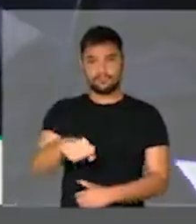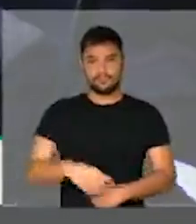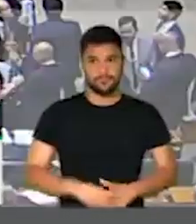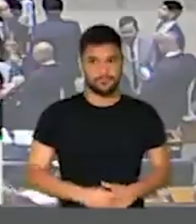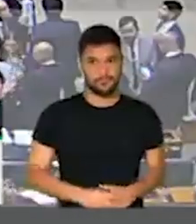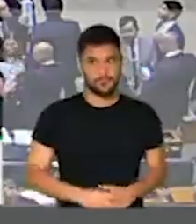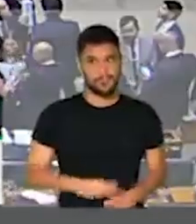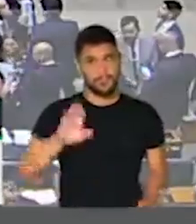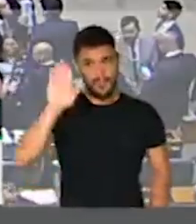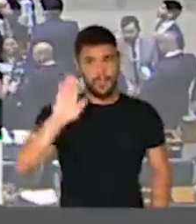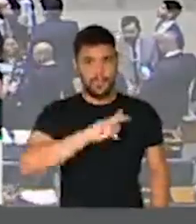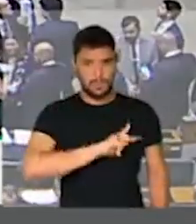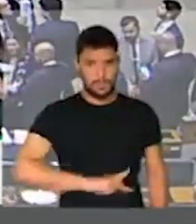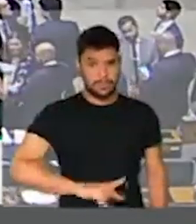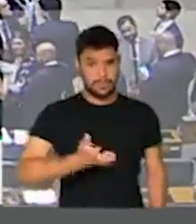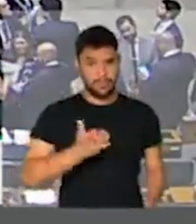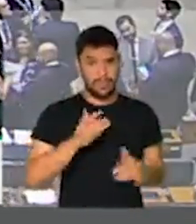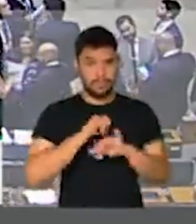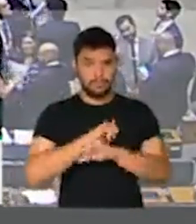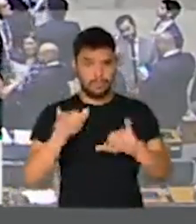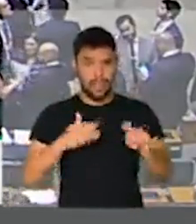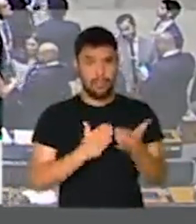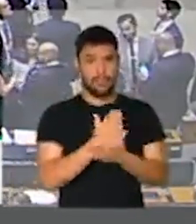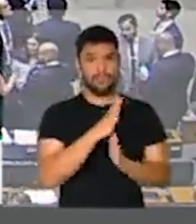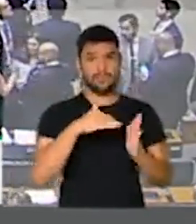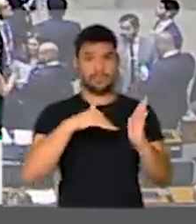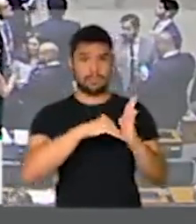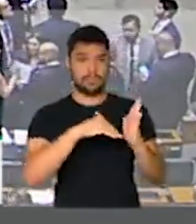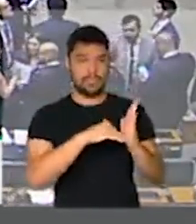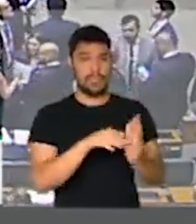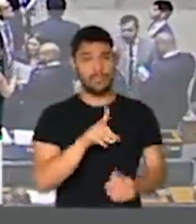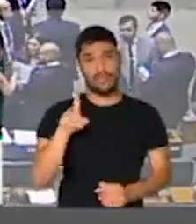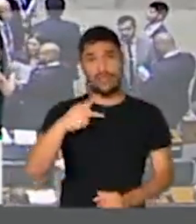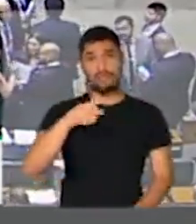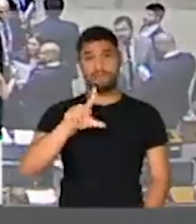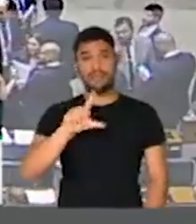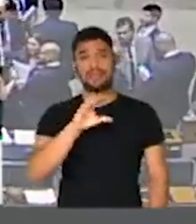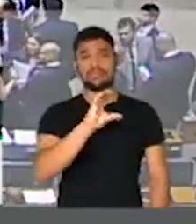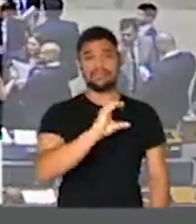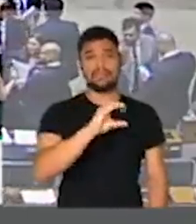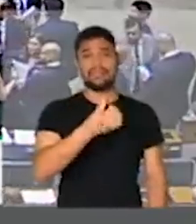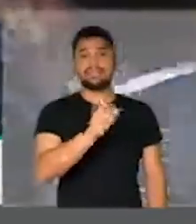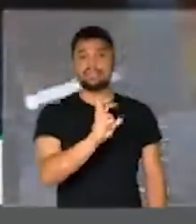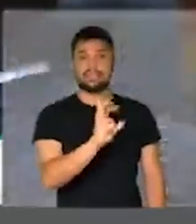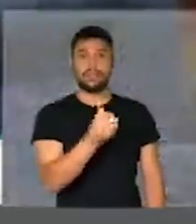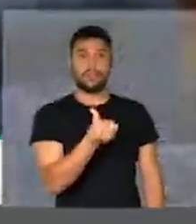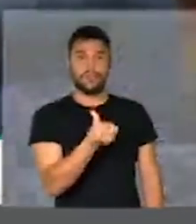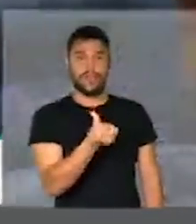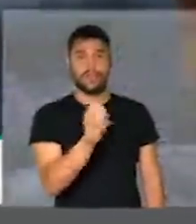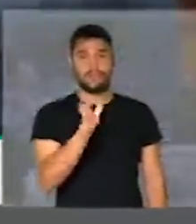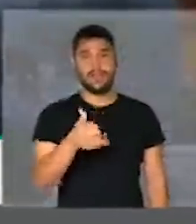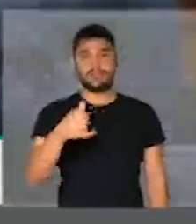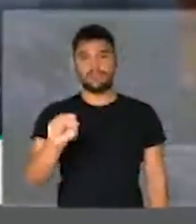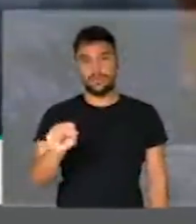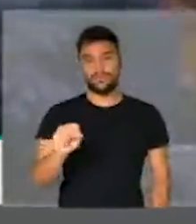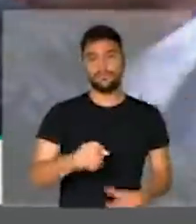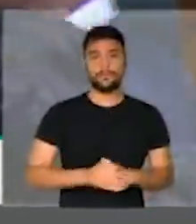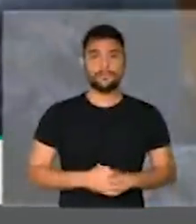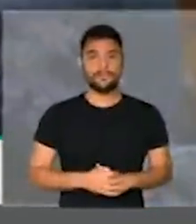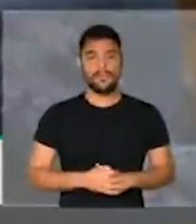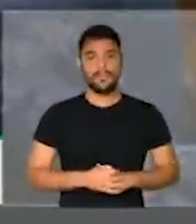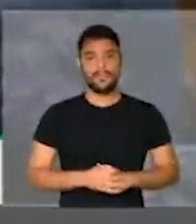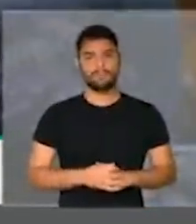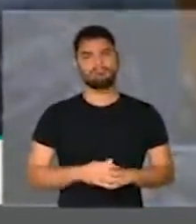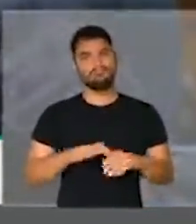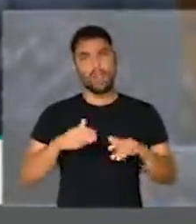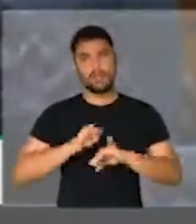Senhor Presidente, eu quero registrar a aprovação pelo Senado Federal do PLC 56 de 2018. Quero registrar